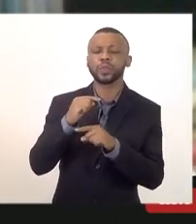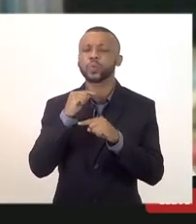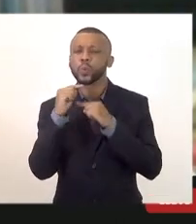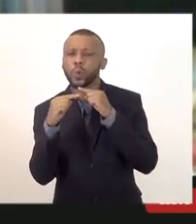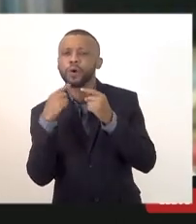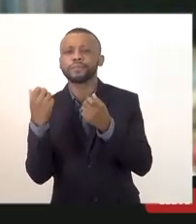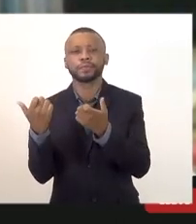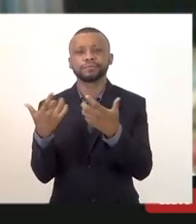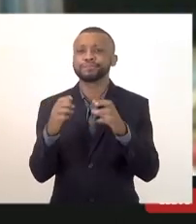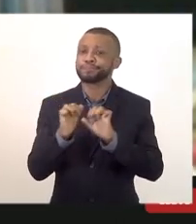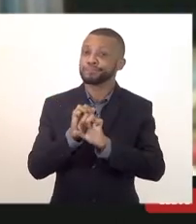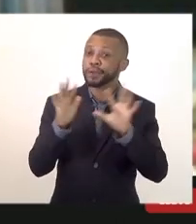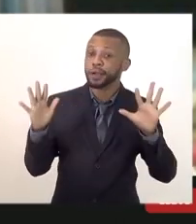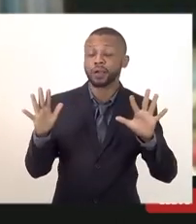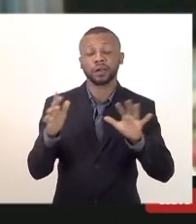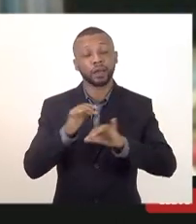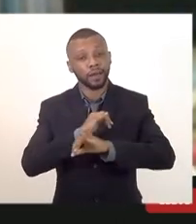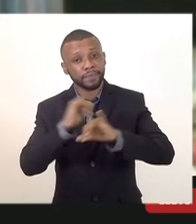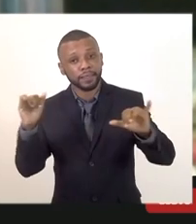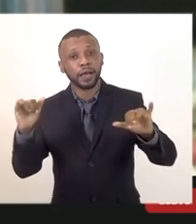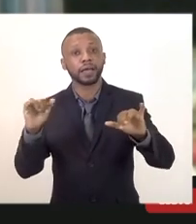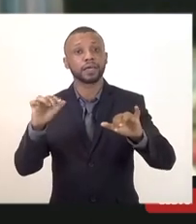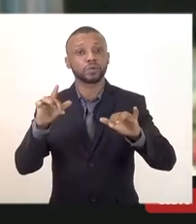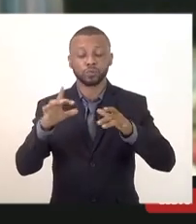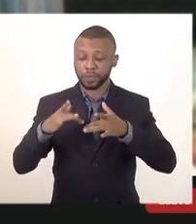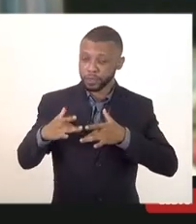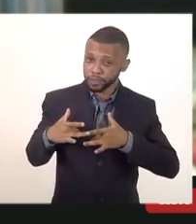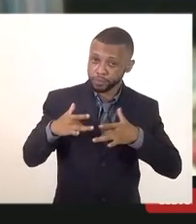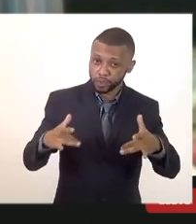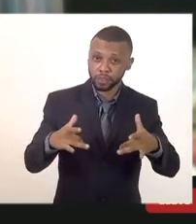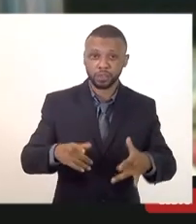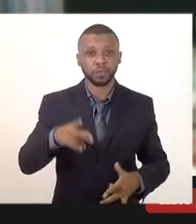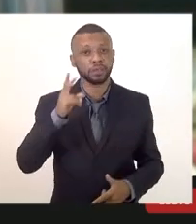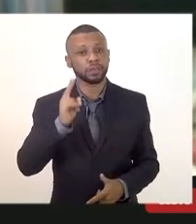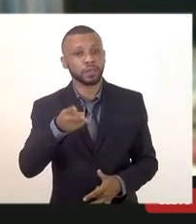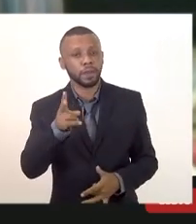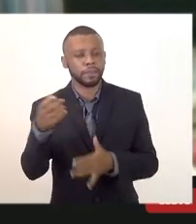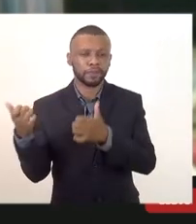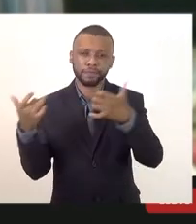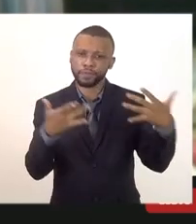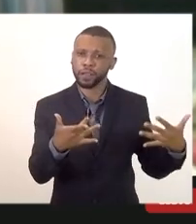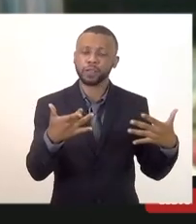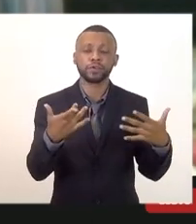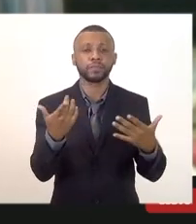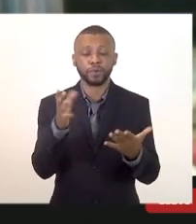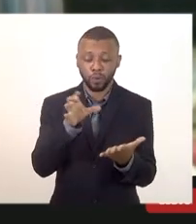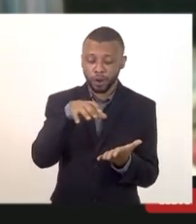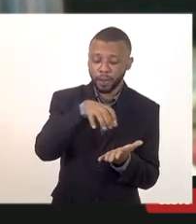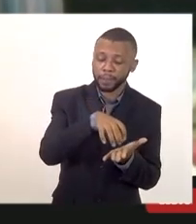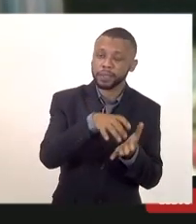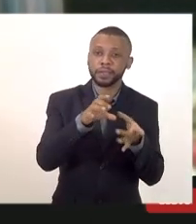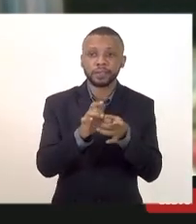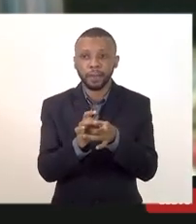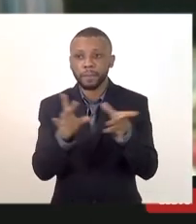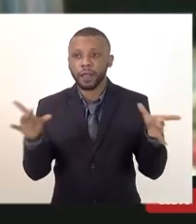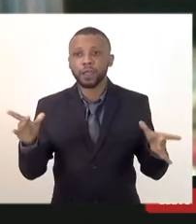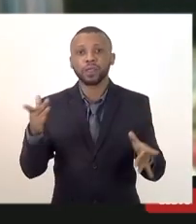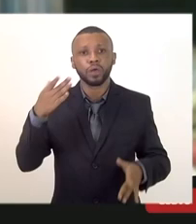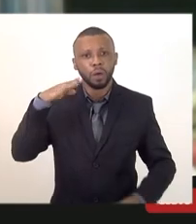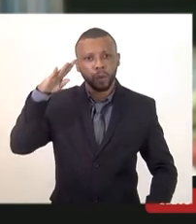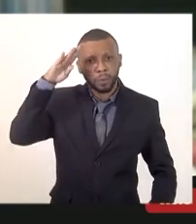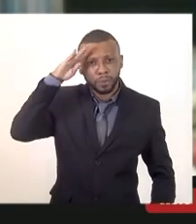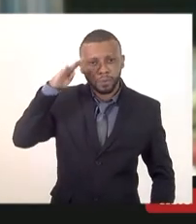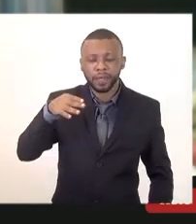e eu queria falar que eu estou aqui à disposição é o que eu falo sempre para a tropa que o meu gabinete está aberto para o soldado mais moderno da